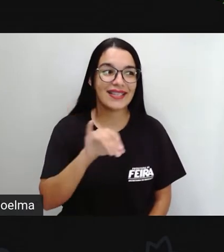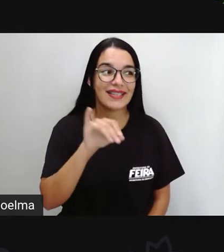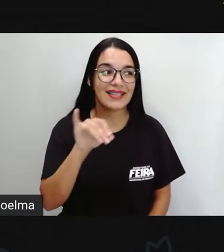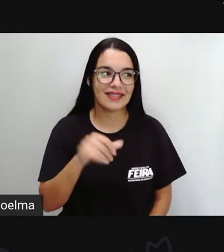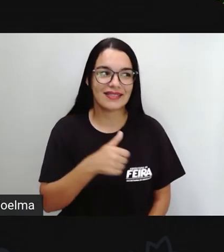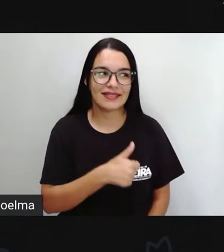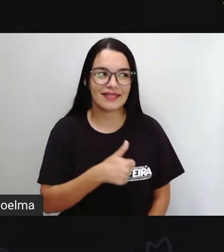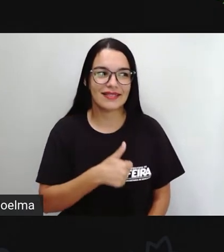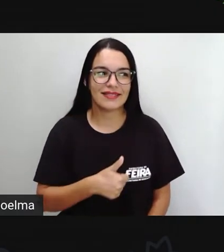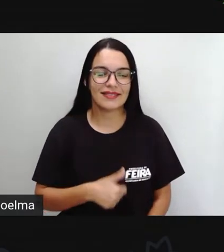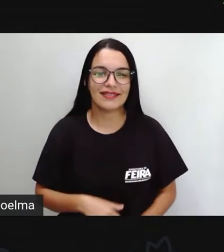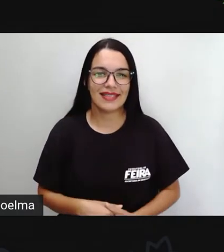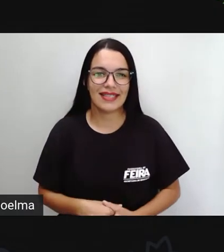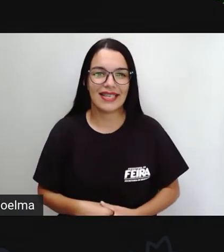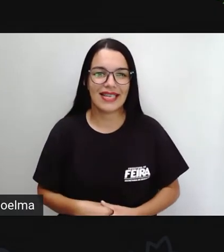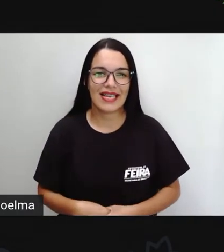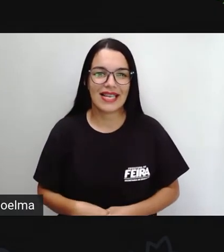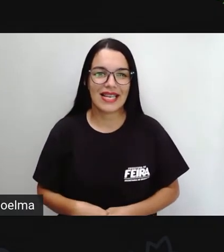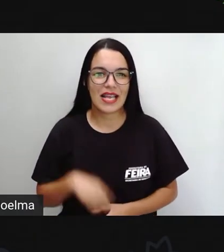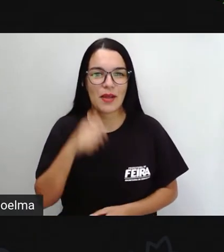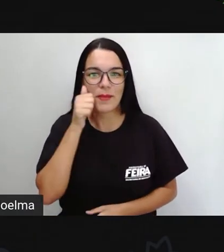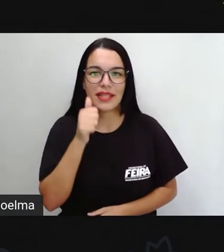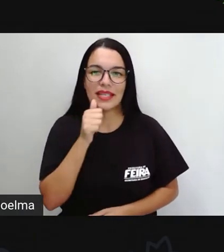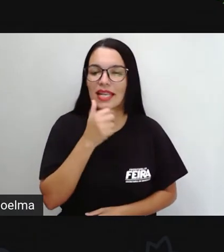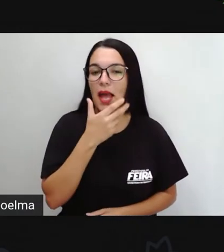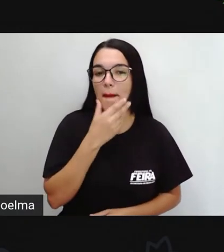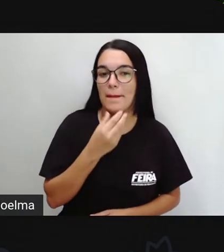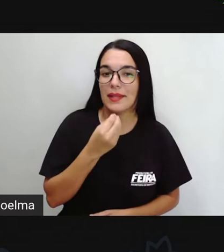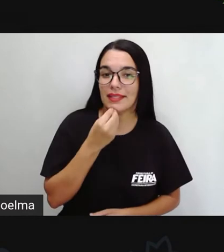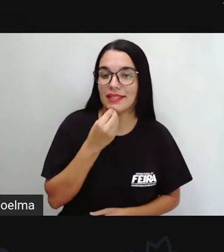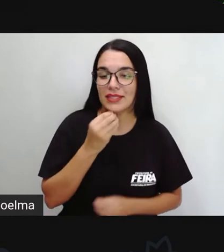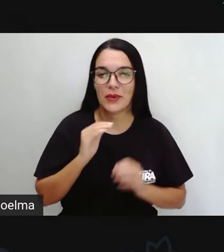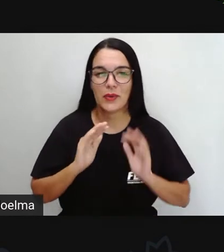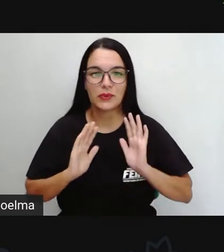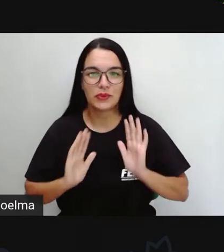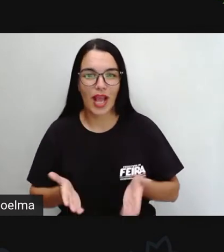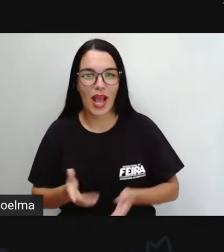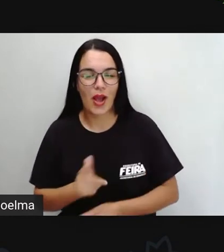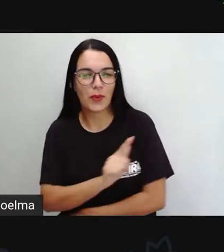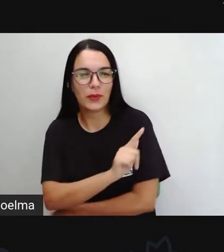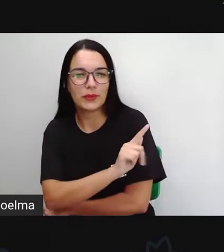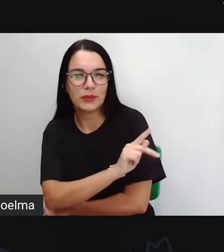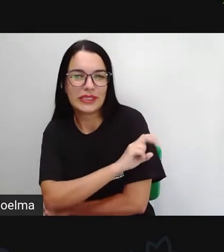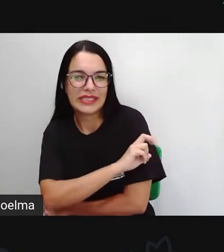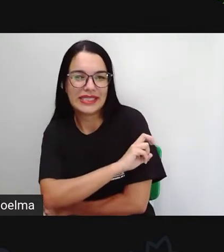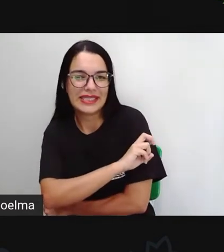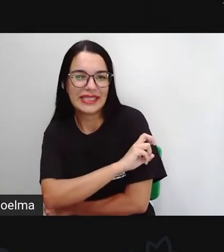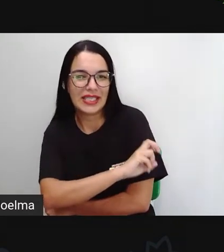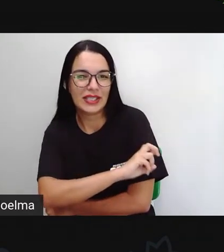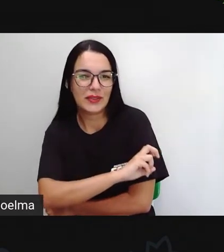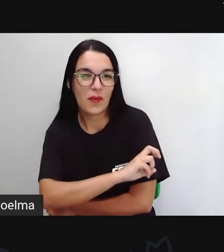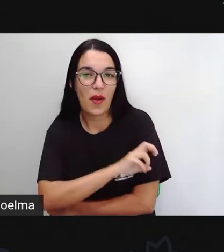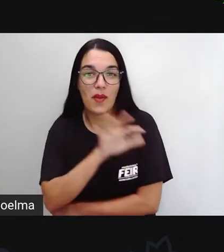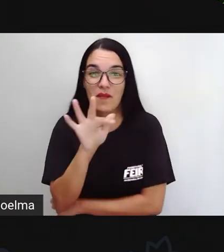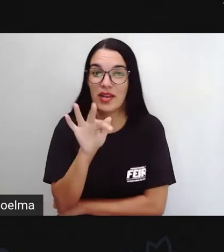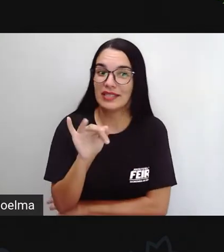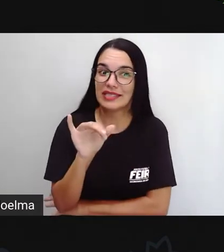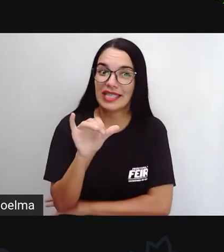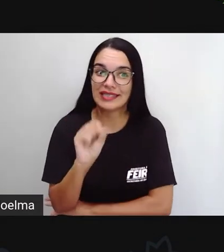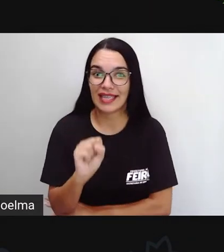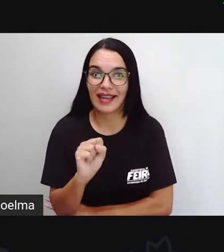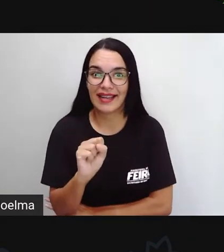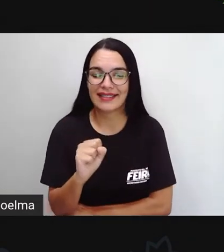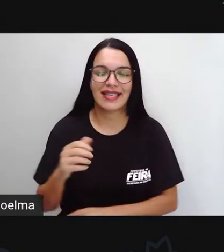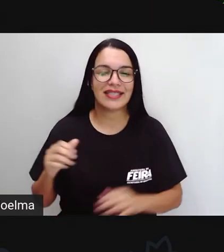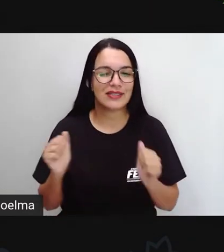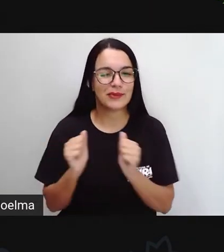Olá! Meninos, meninas aí que formam as turmas do quinto ano de Feira de Santana. Olhem só, estamos aqui, não